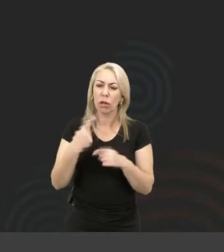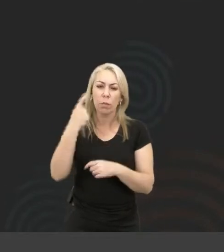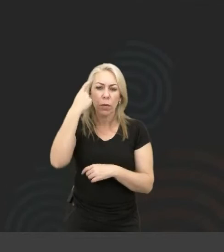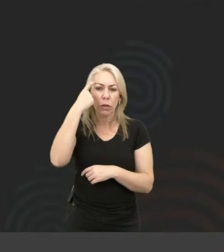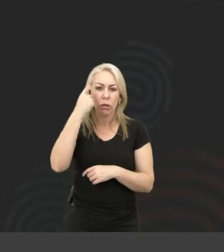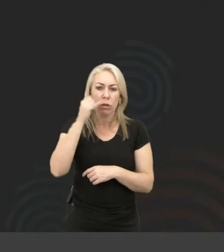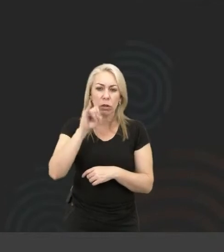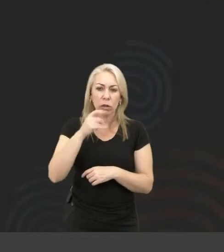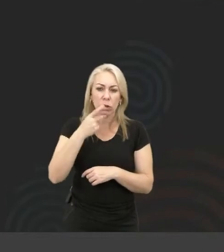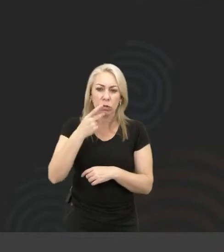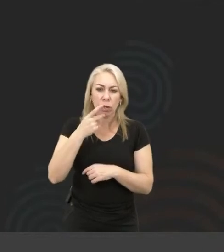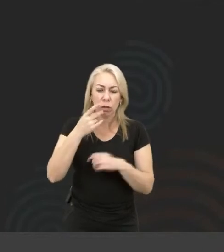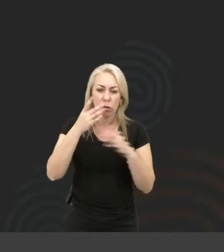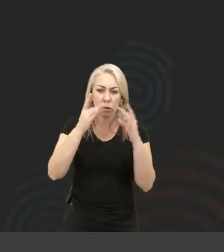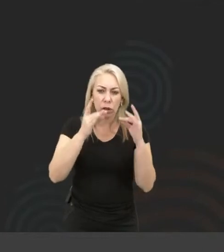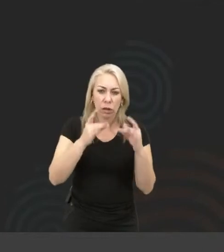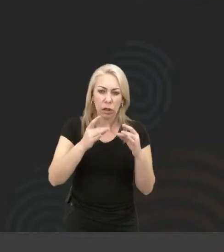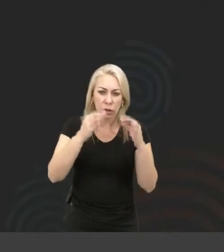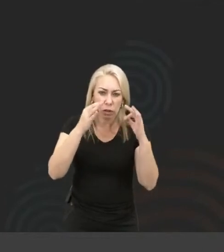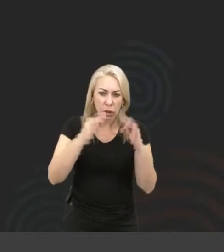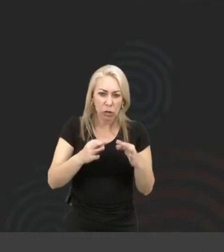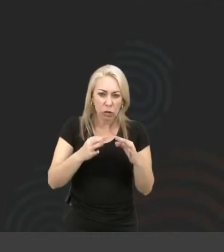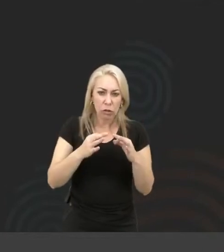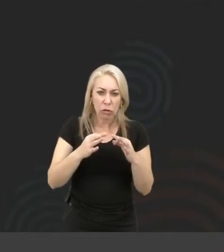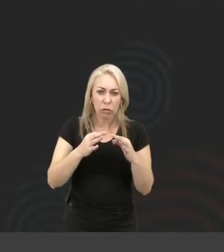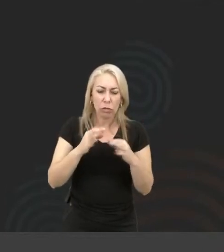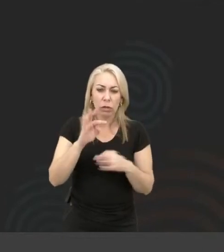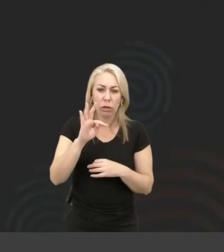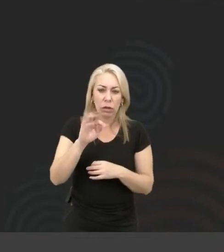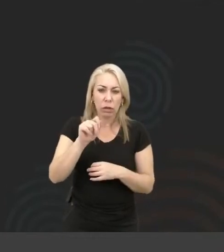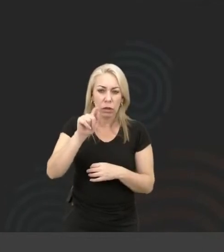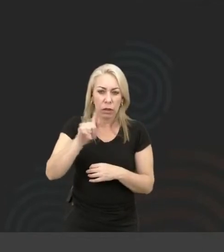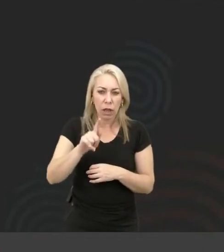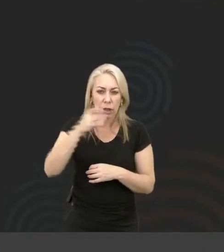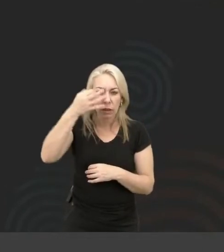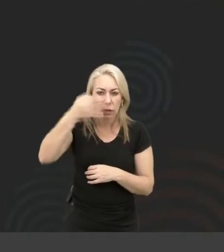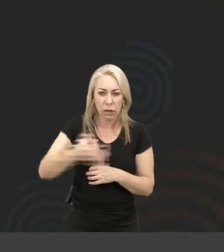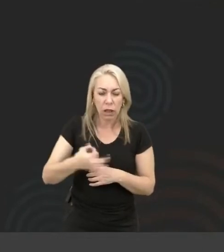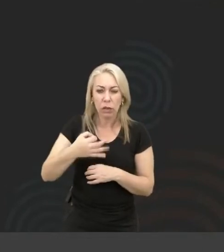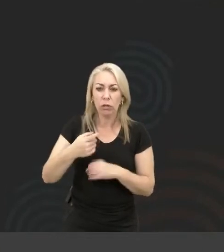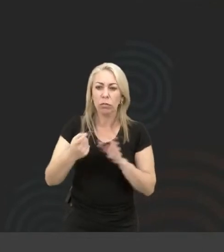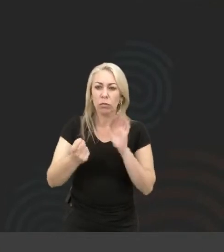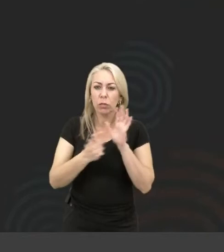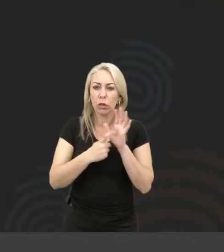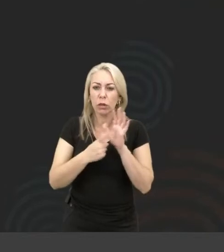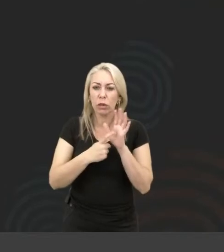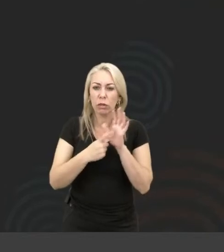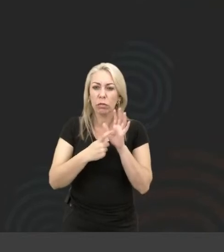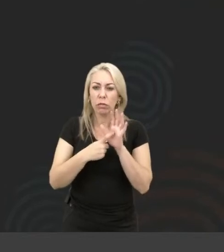você declarou certinho, se você tagueou certinho aquele botão, se ele tem